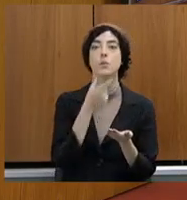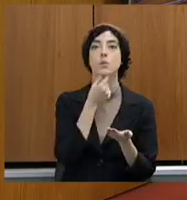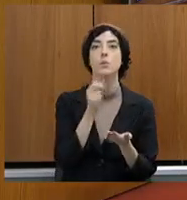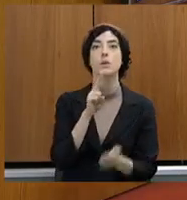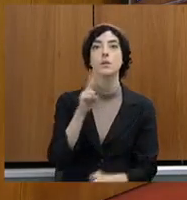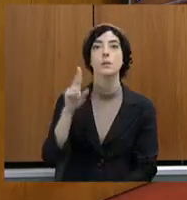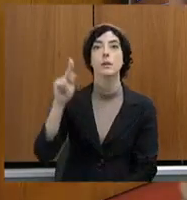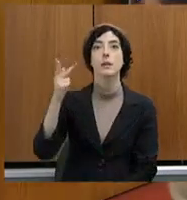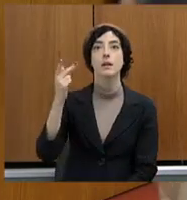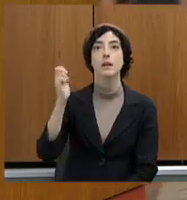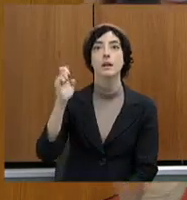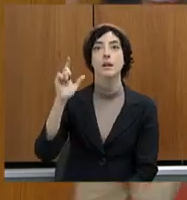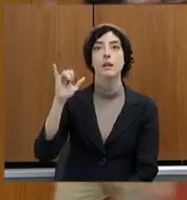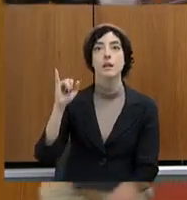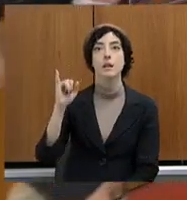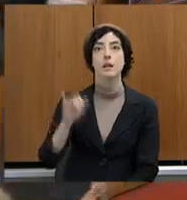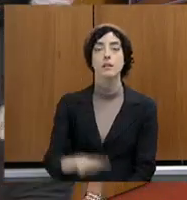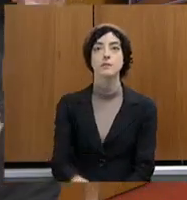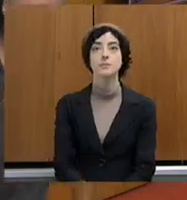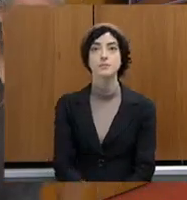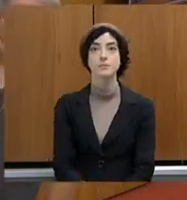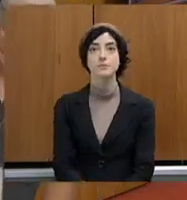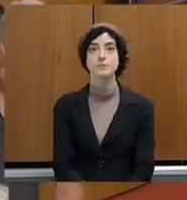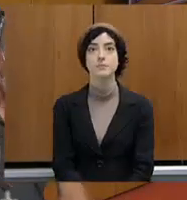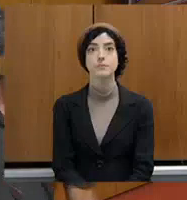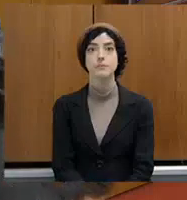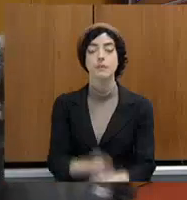Deputado Eli Grilo, libero o microfone de vossa excelência. Ok?